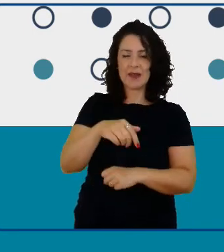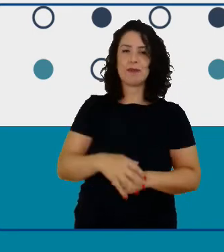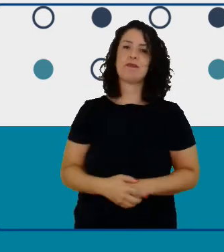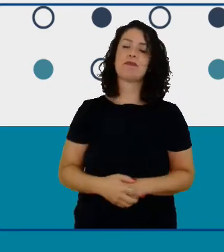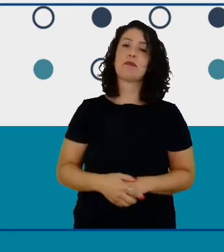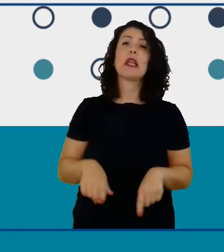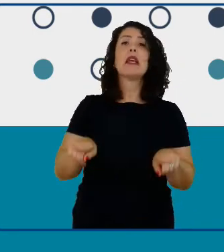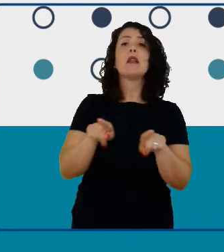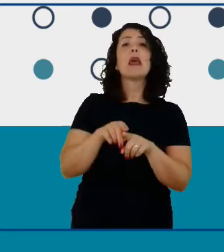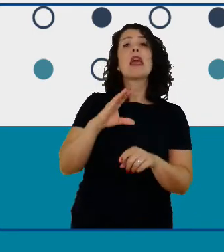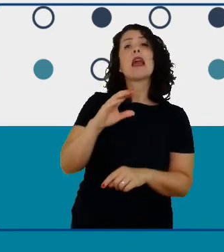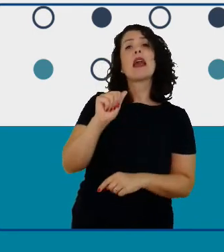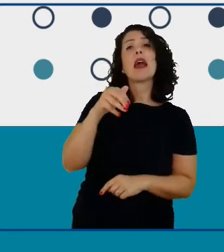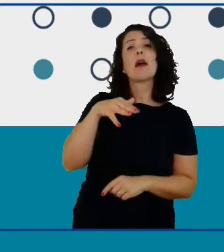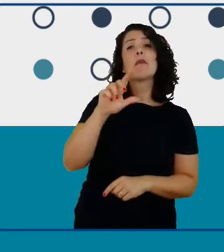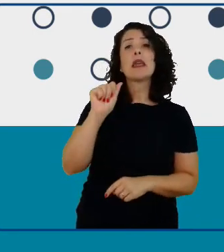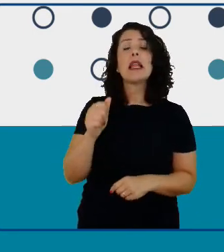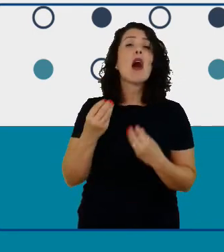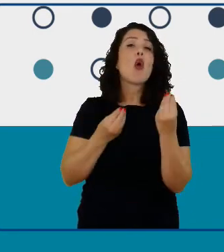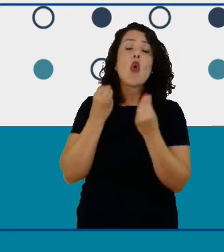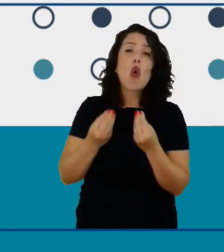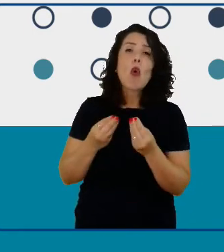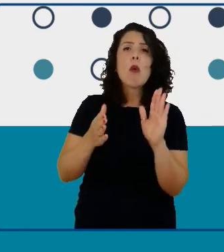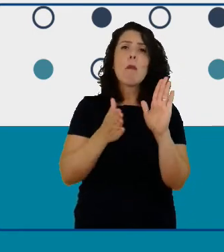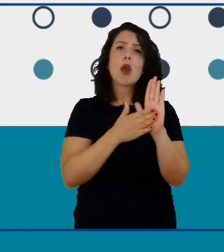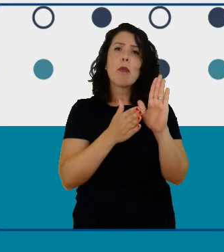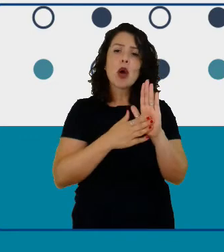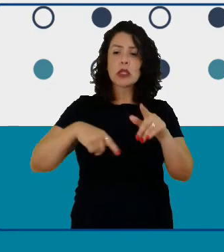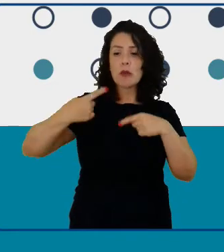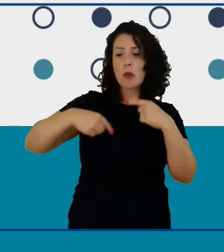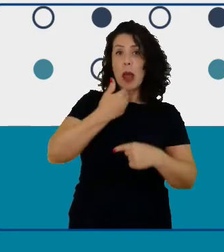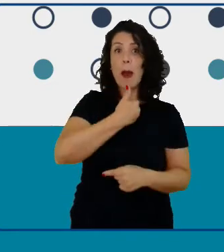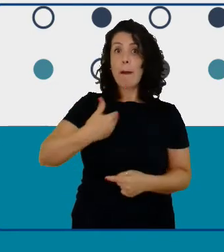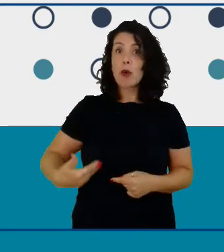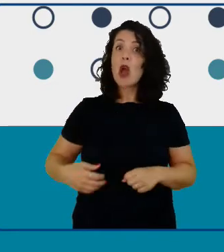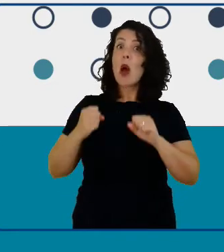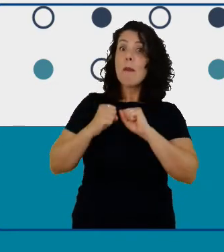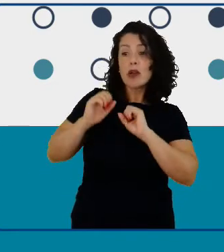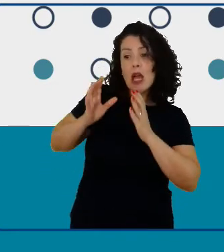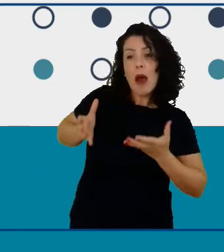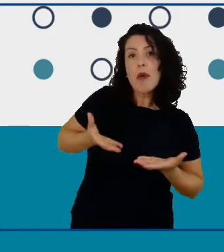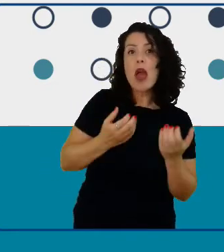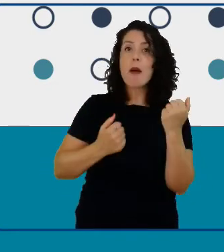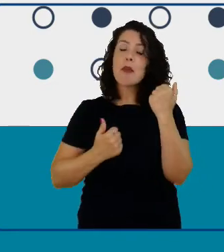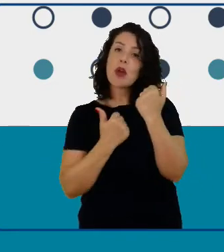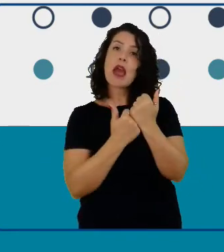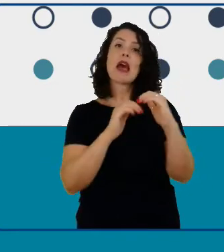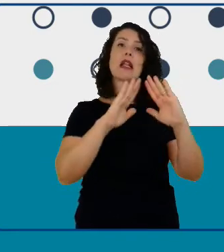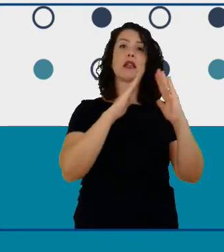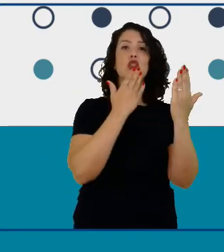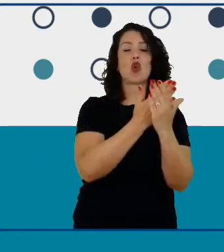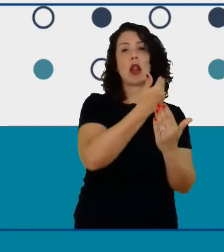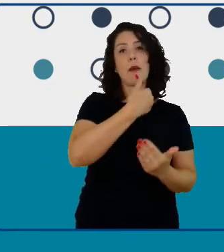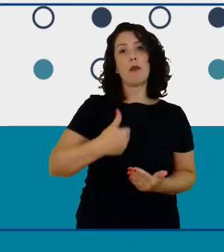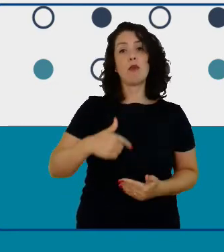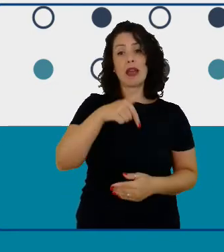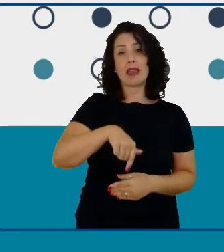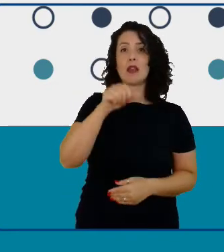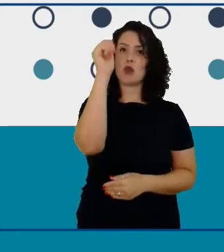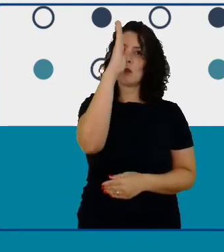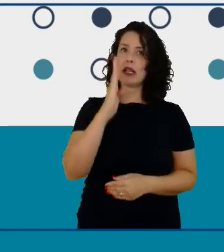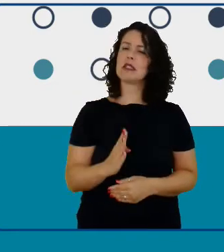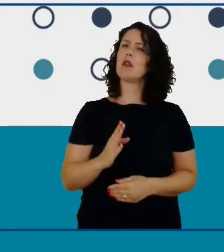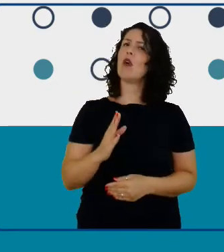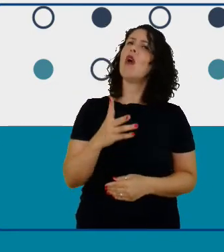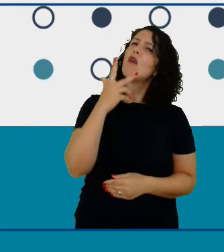criação das políticas públicas podem apoiar a implementação de STEM club nas escolas públicas no nosso cenário brasileiro você acha